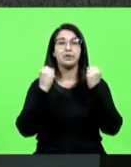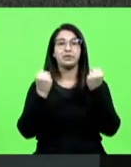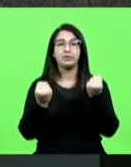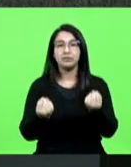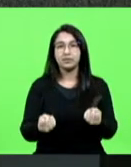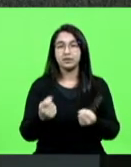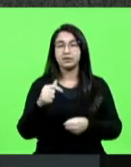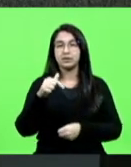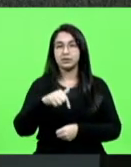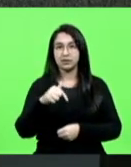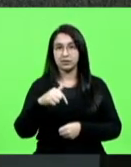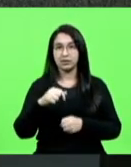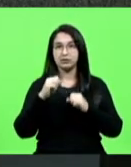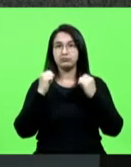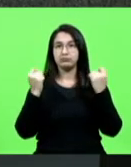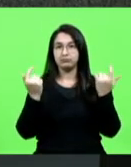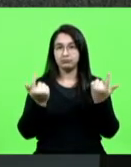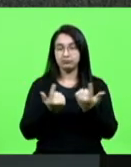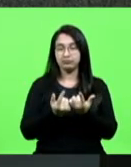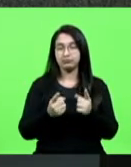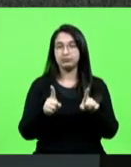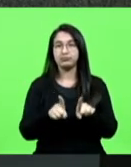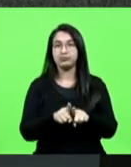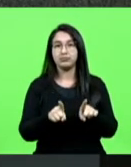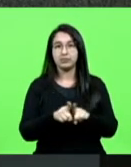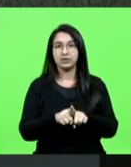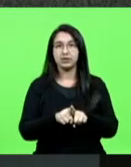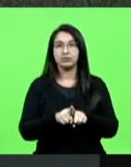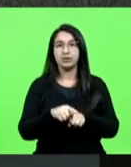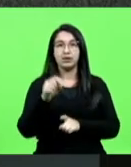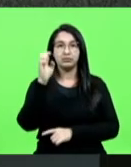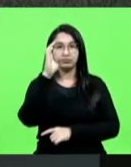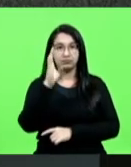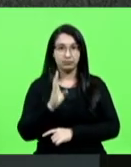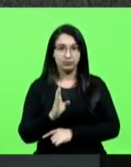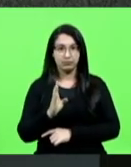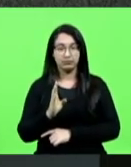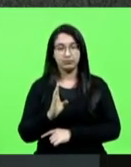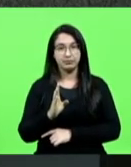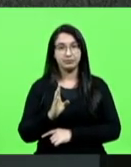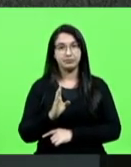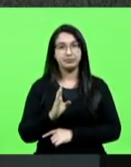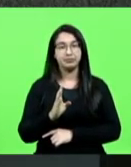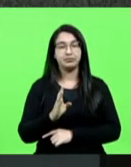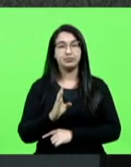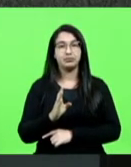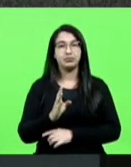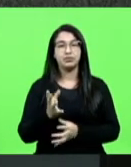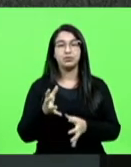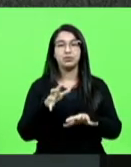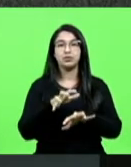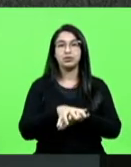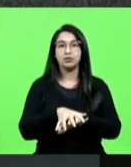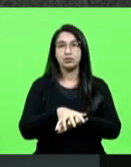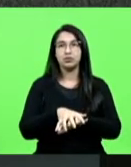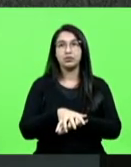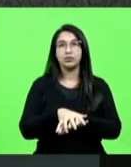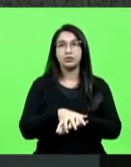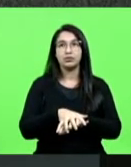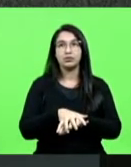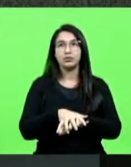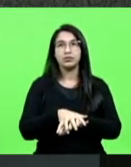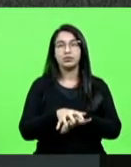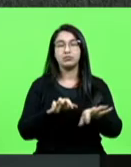no Parlamento e também defender no cenário nacional, a inclusão da